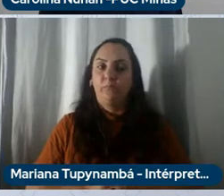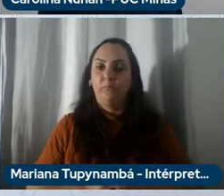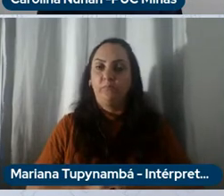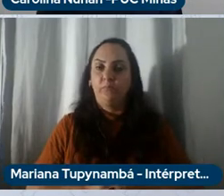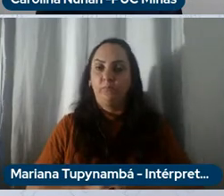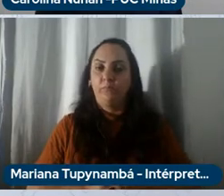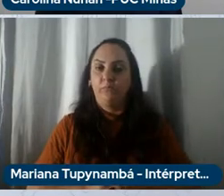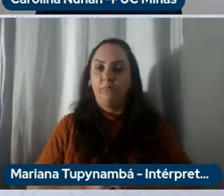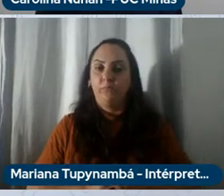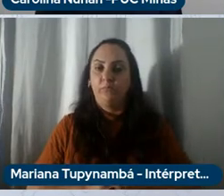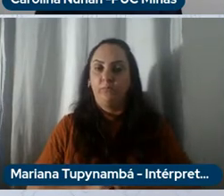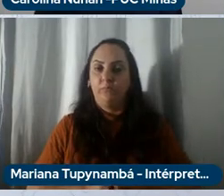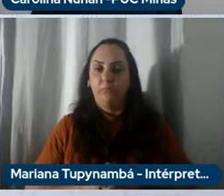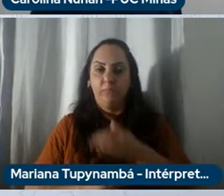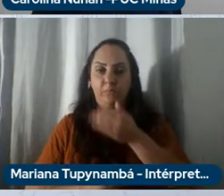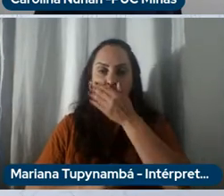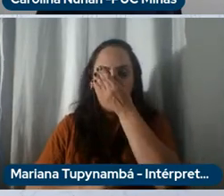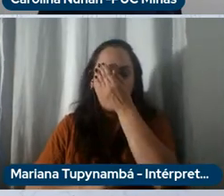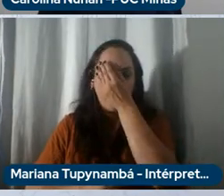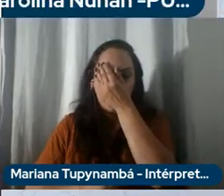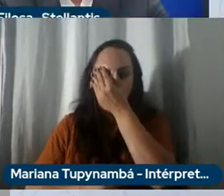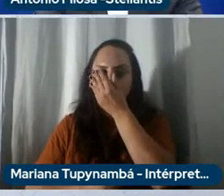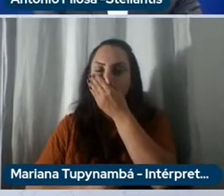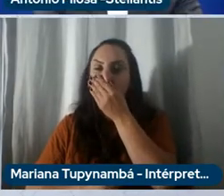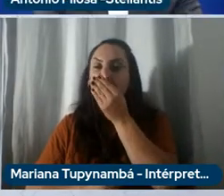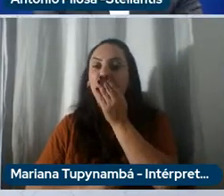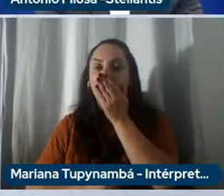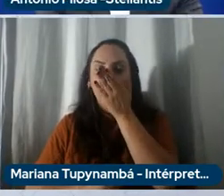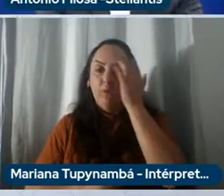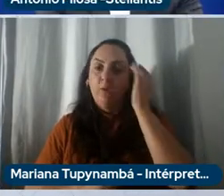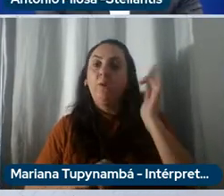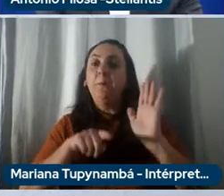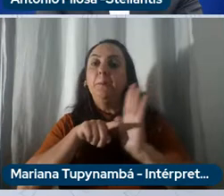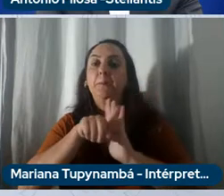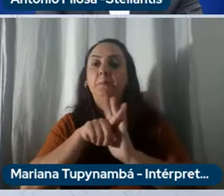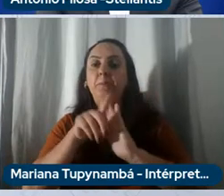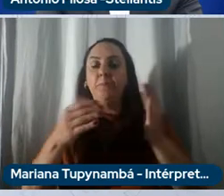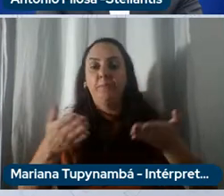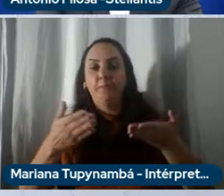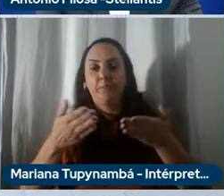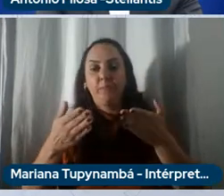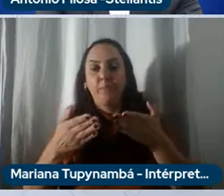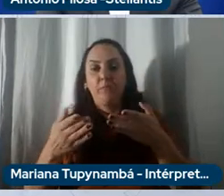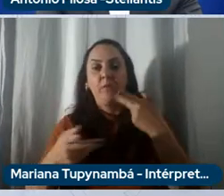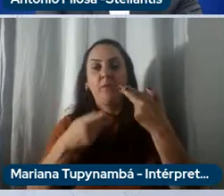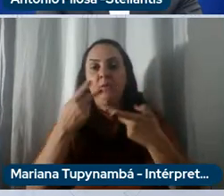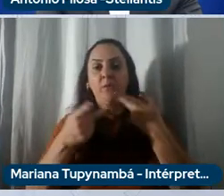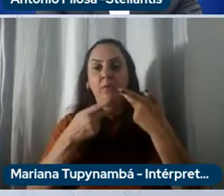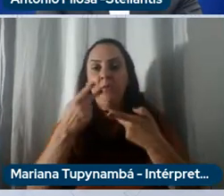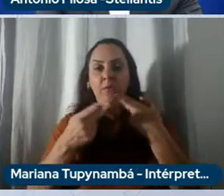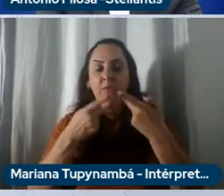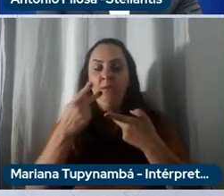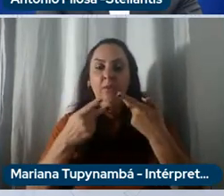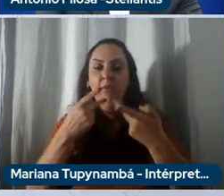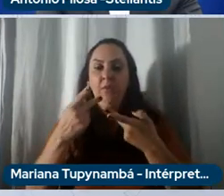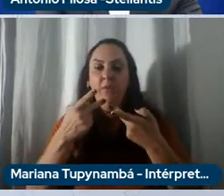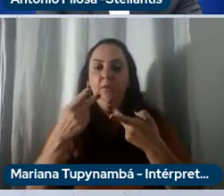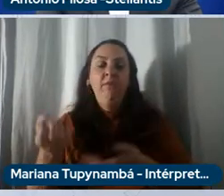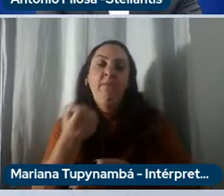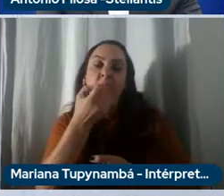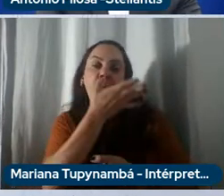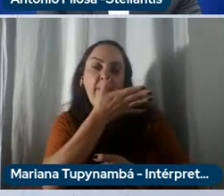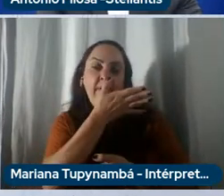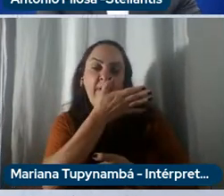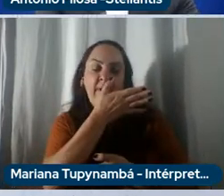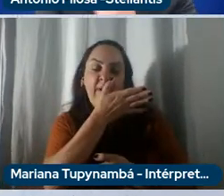Bom essa pergunta ela diz respeito aí a questão de inovação né